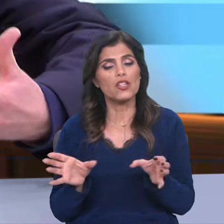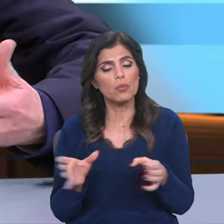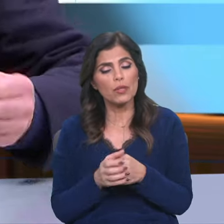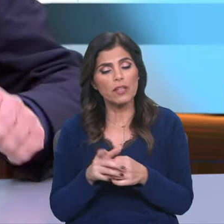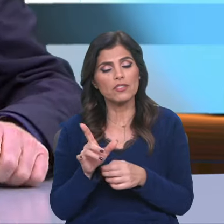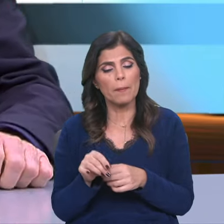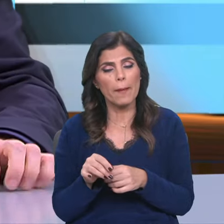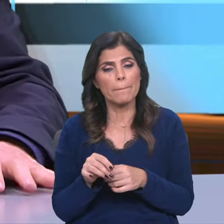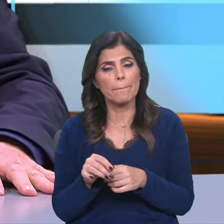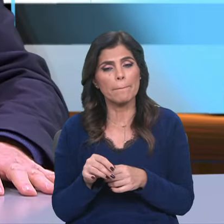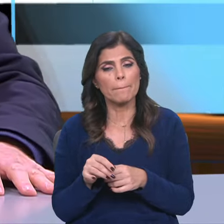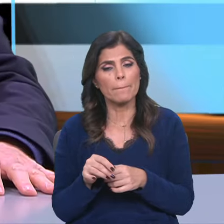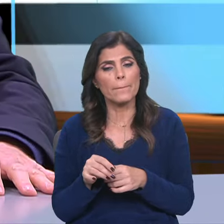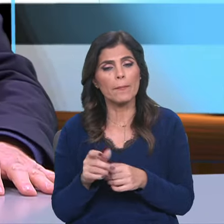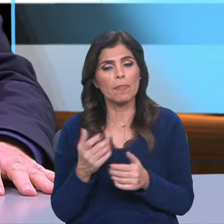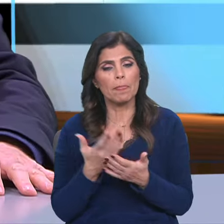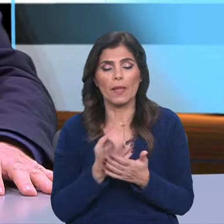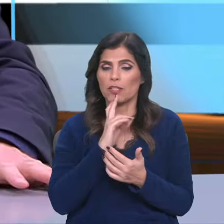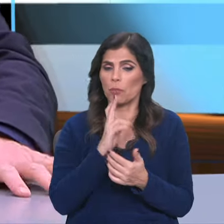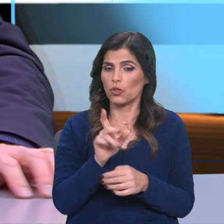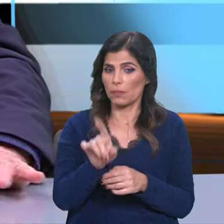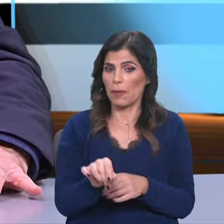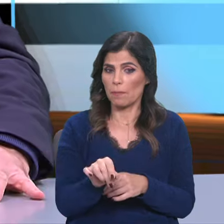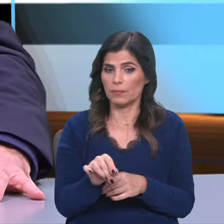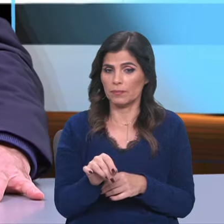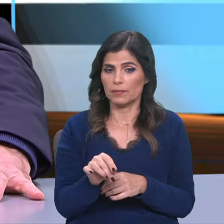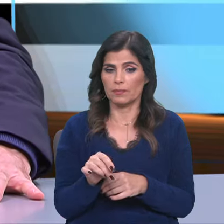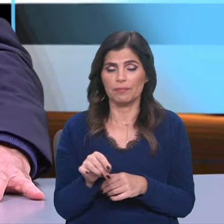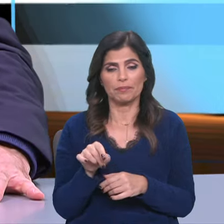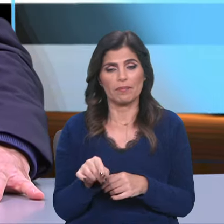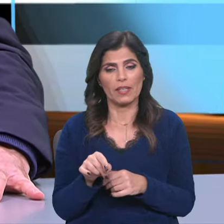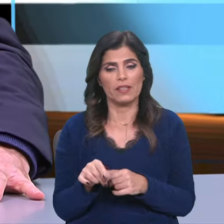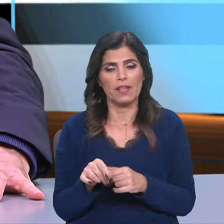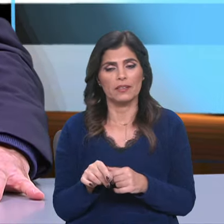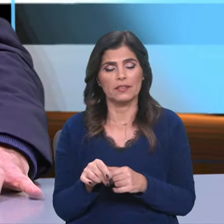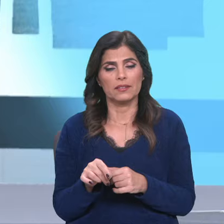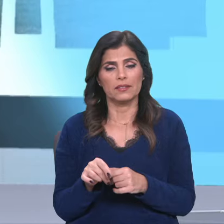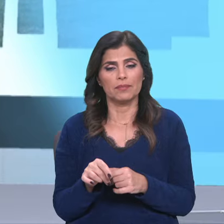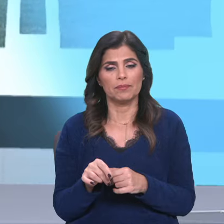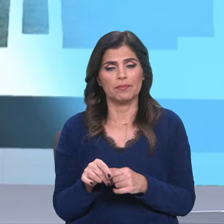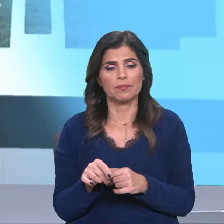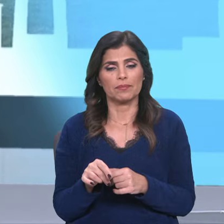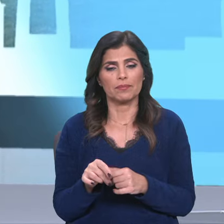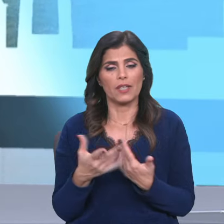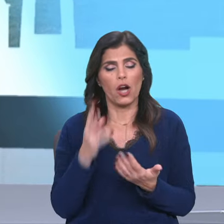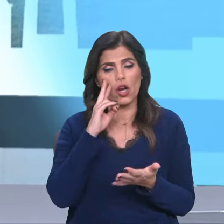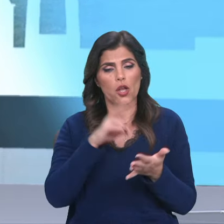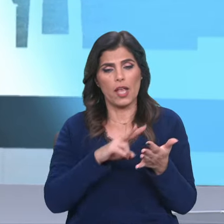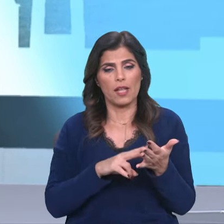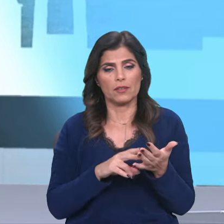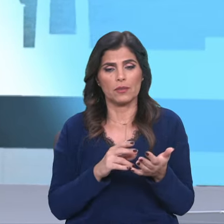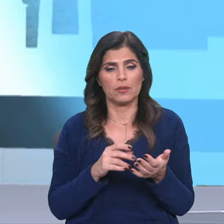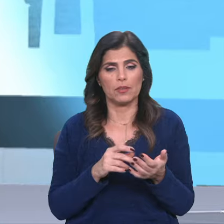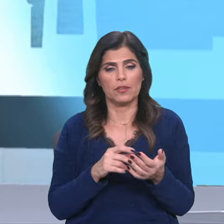lhe respondessem também. E este, olhando o índice desta